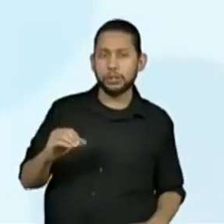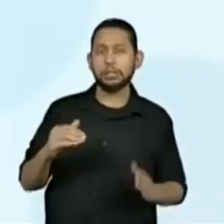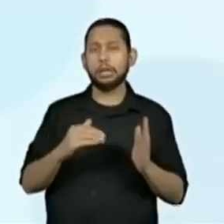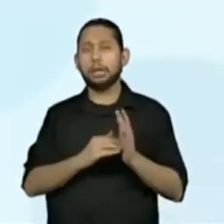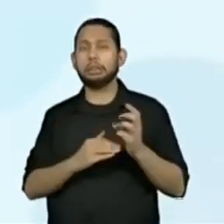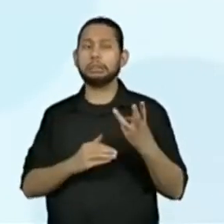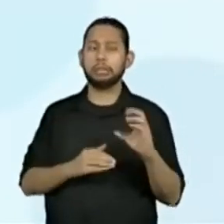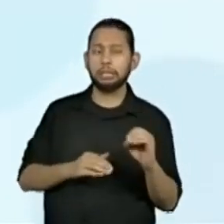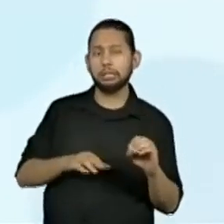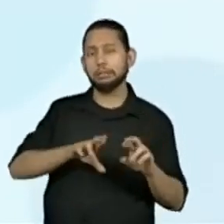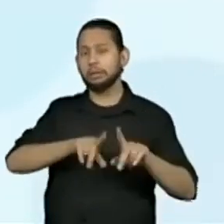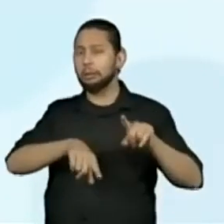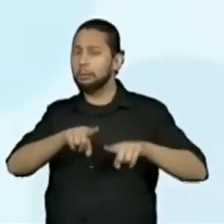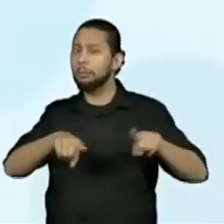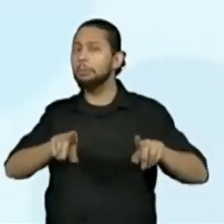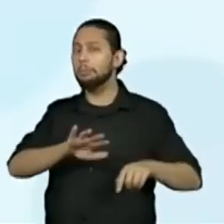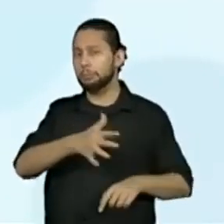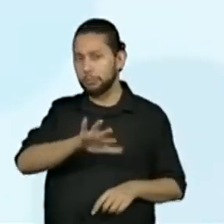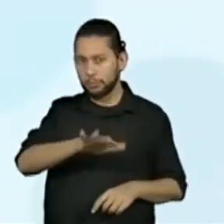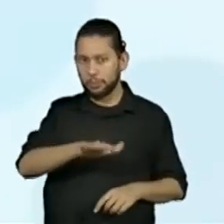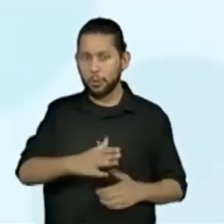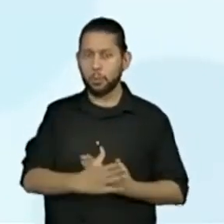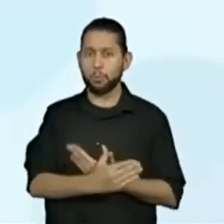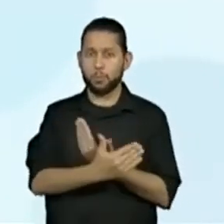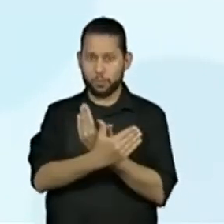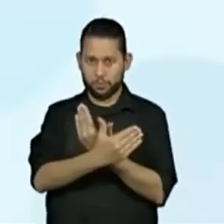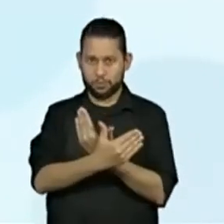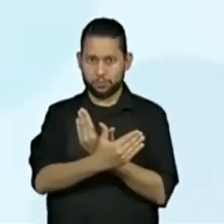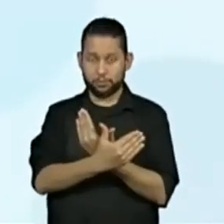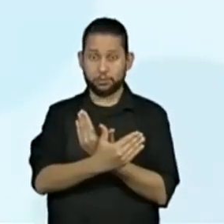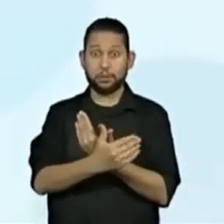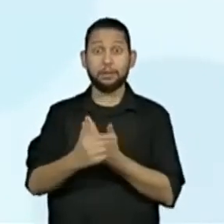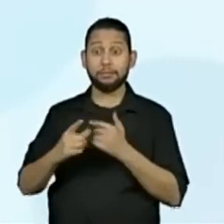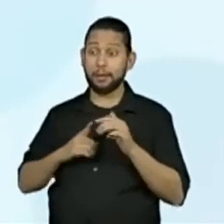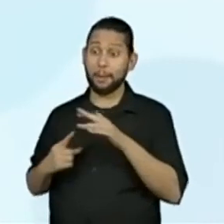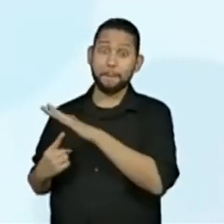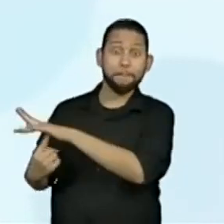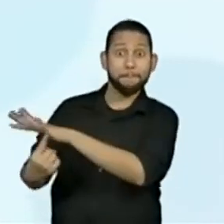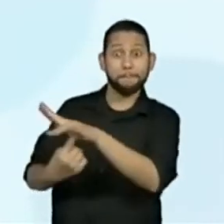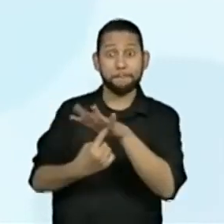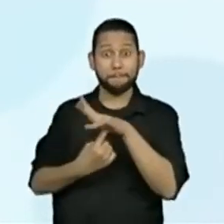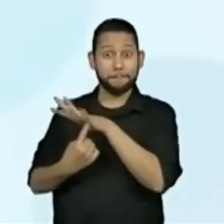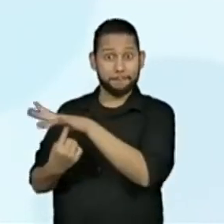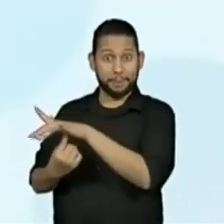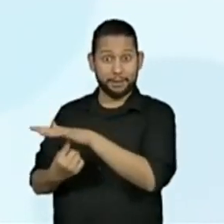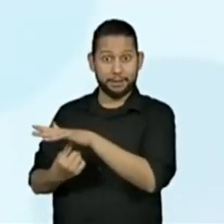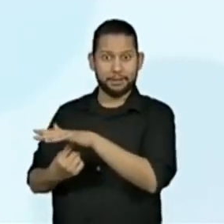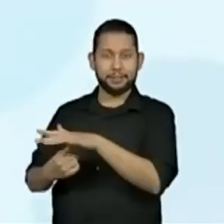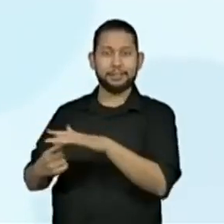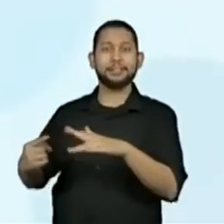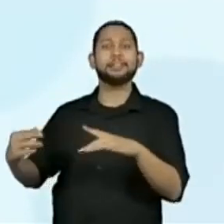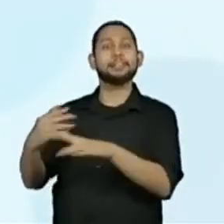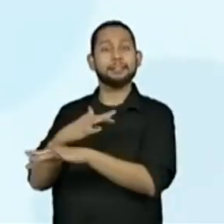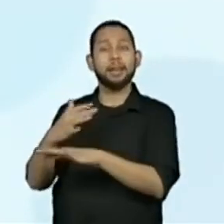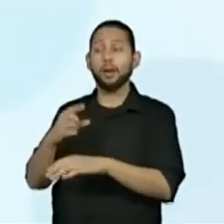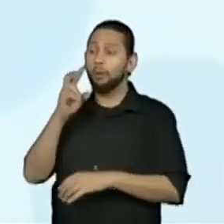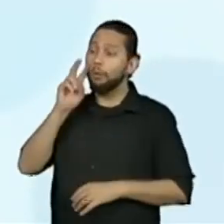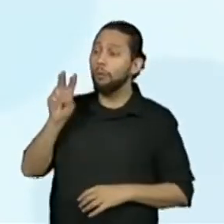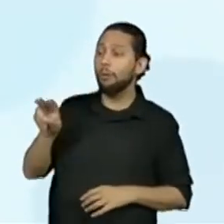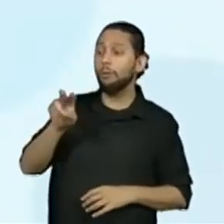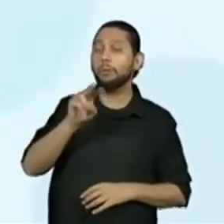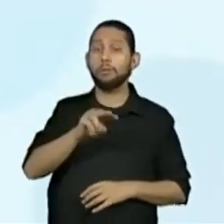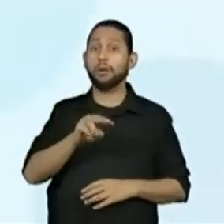espécies de borboletas, enquanto nos parques da cidade podem ser encontradas